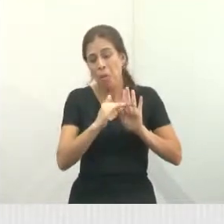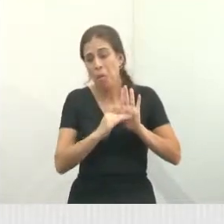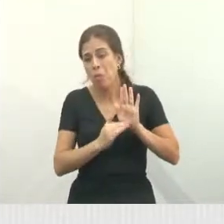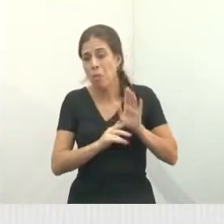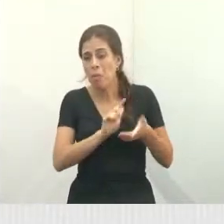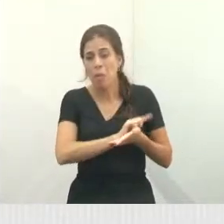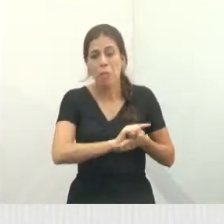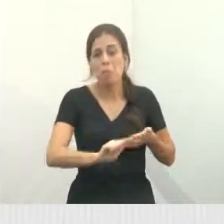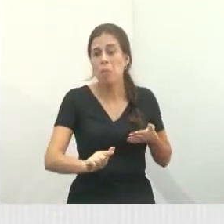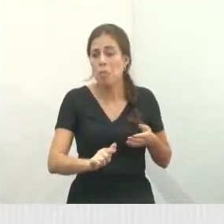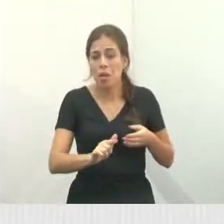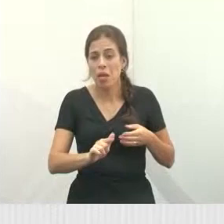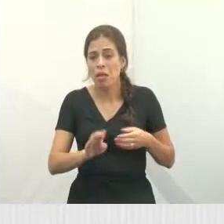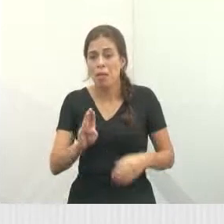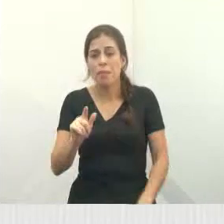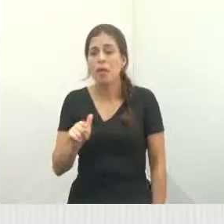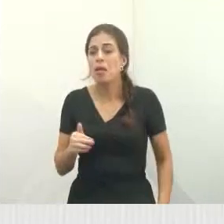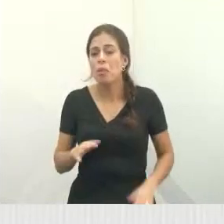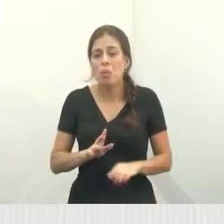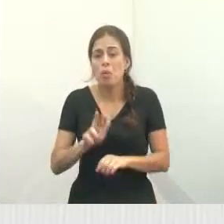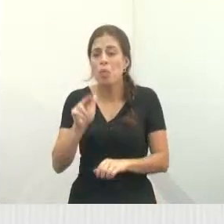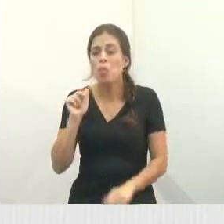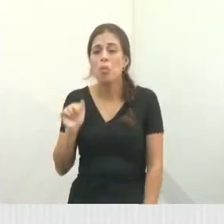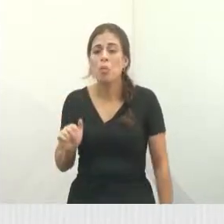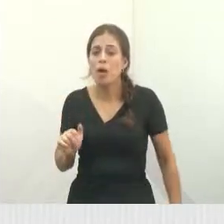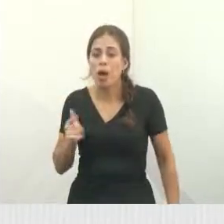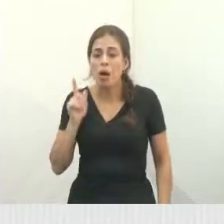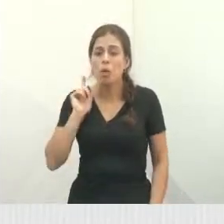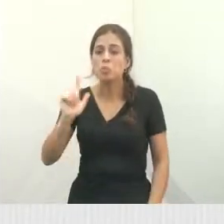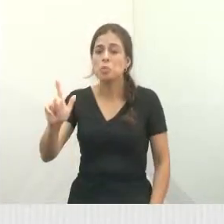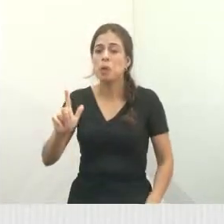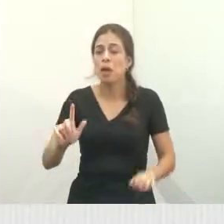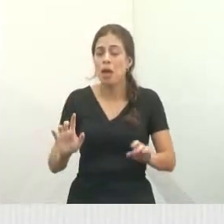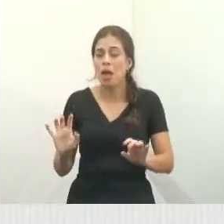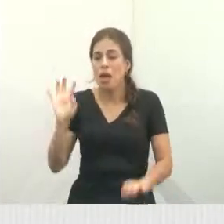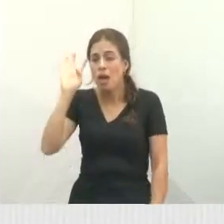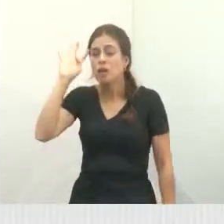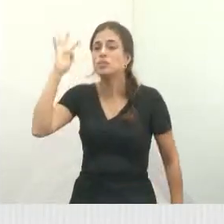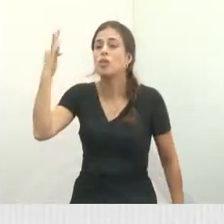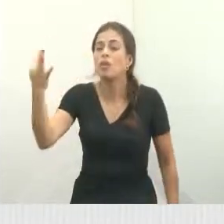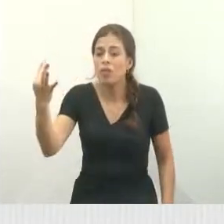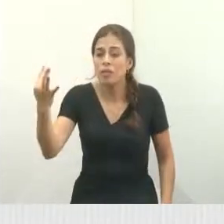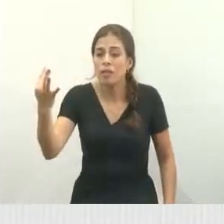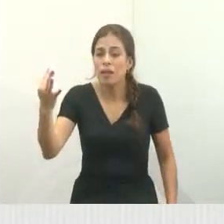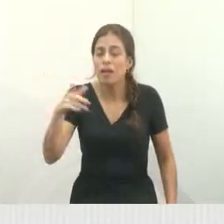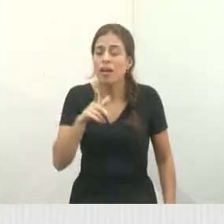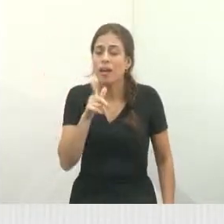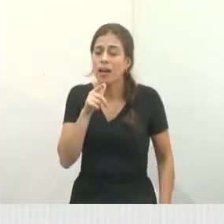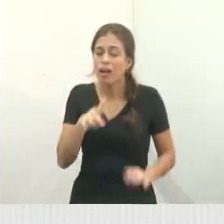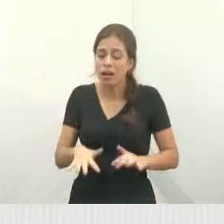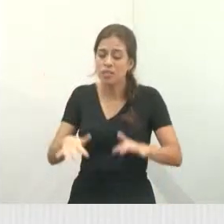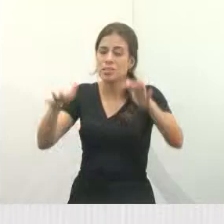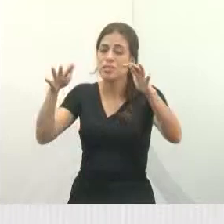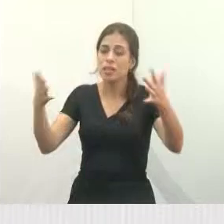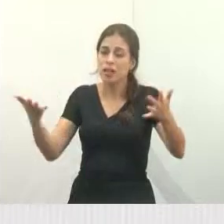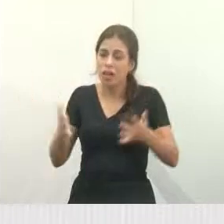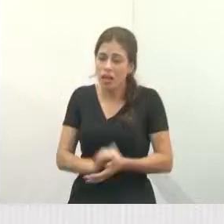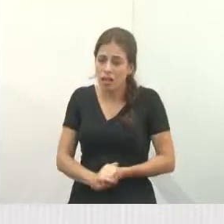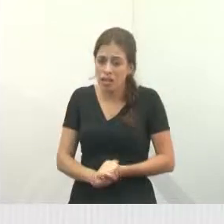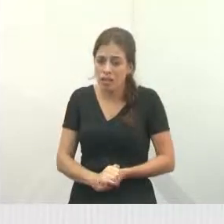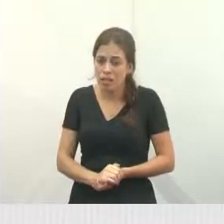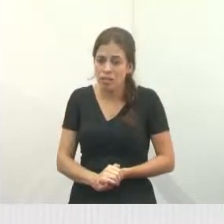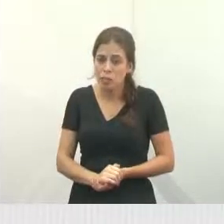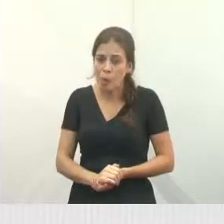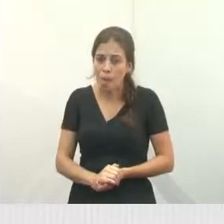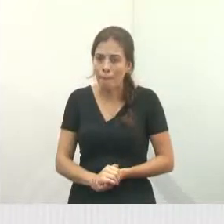limpezas de BL, senão nós nunca vamos conseguir resolver o problema de pontos de alagamento. O pior está por vir, o